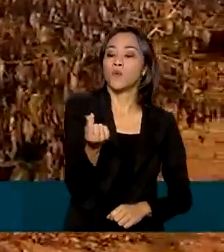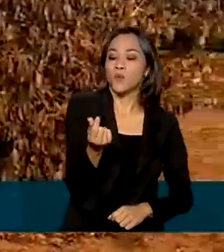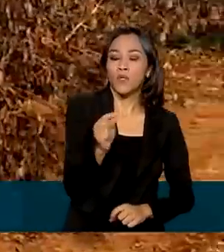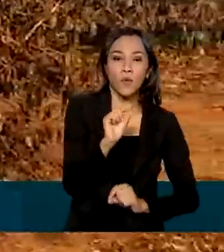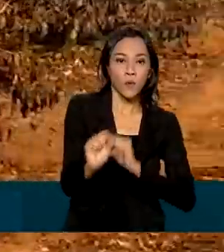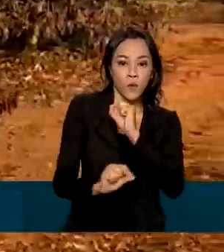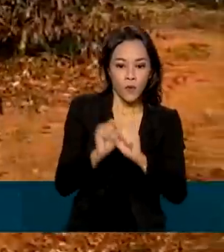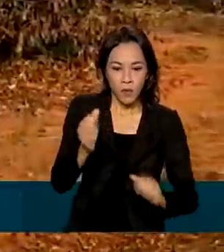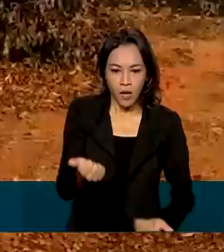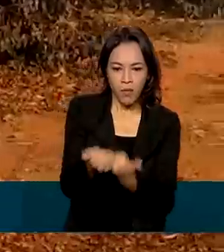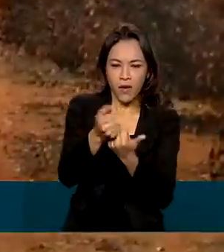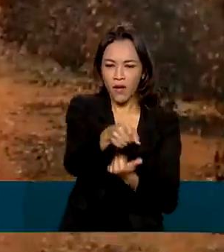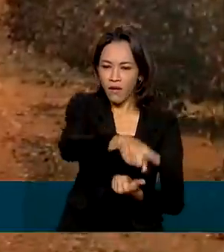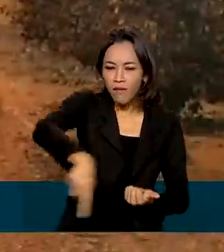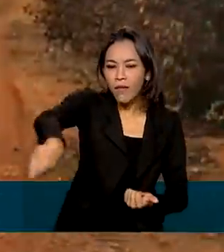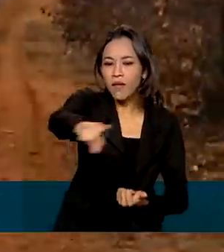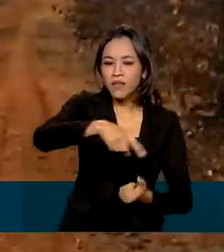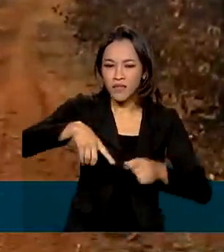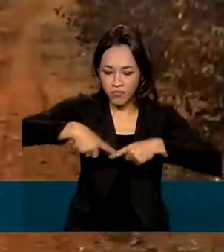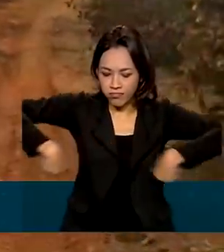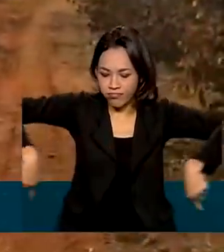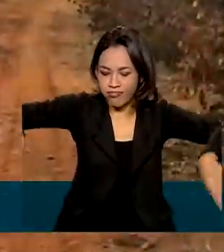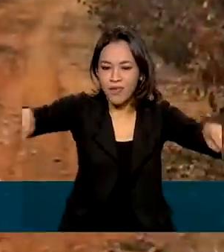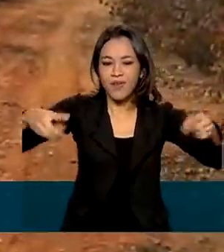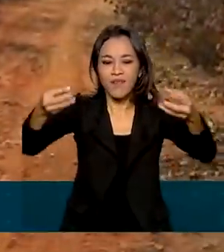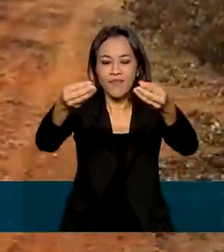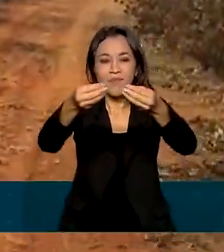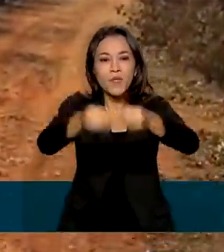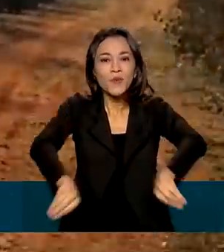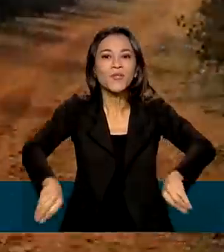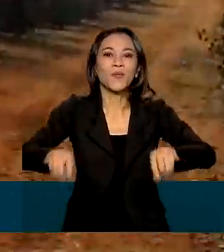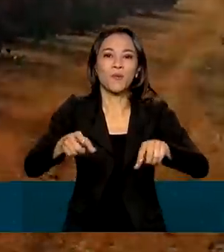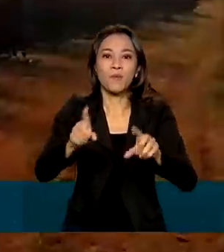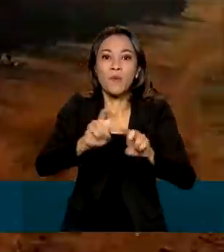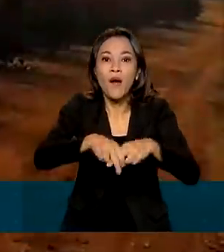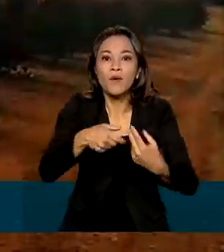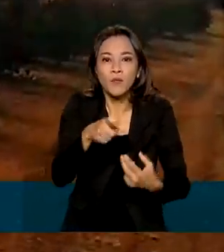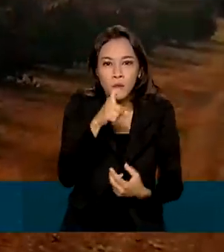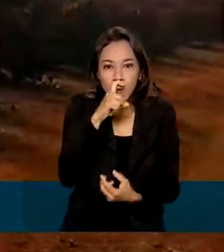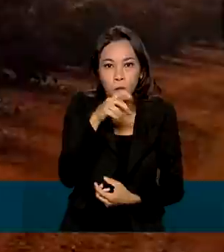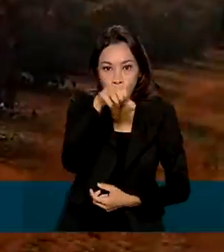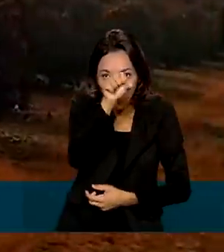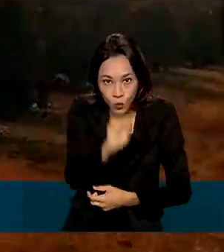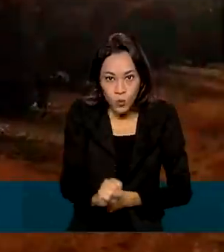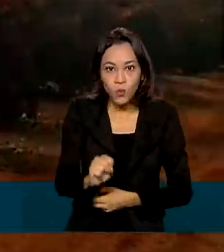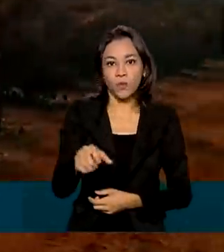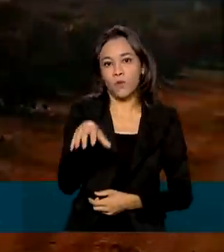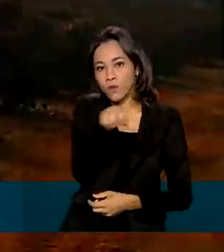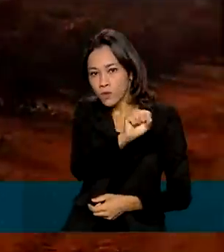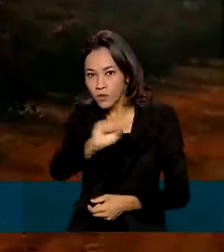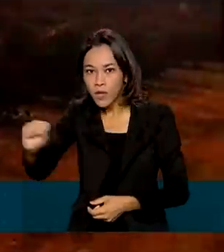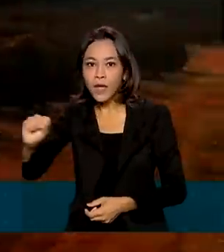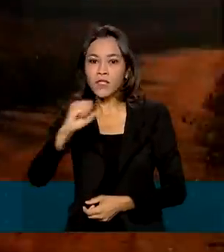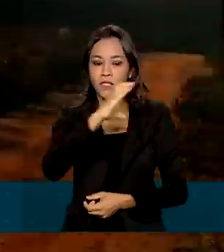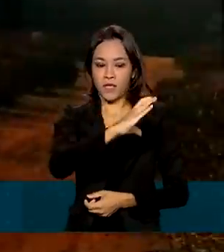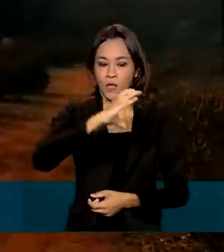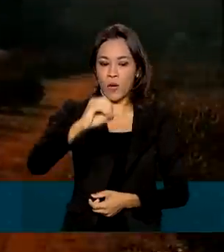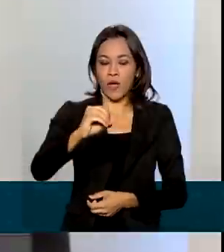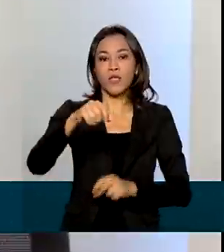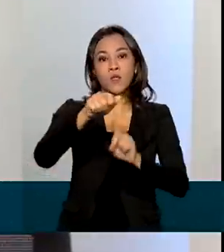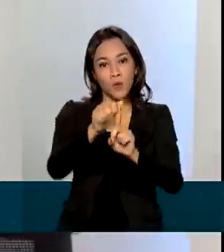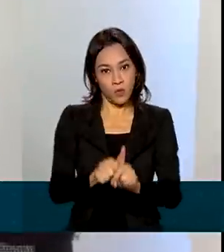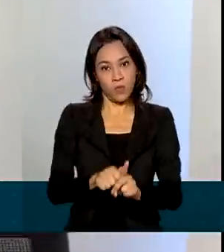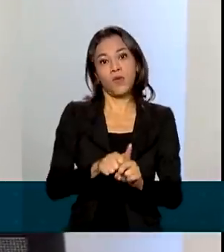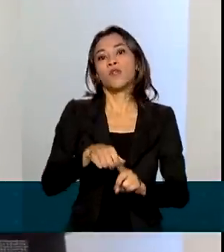recuperação de lavouras afetadas pela geada que atingiu as regiões sul, sudeste e centro-oeste no mês de